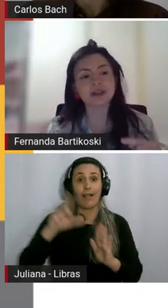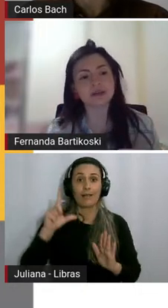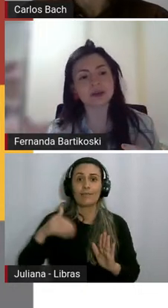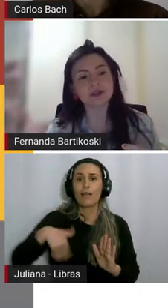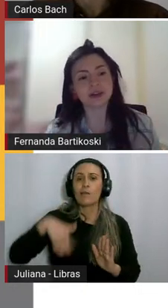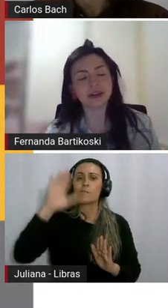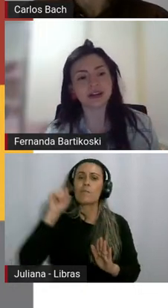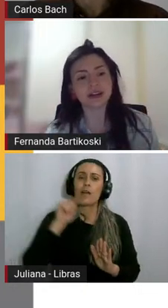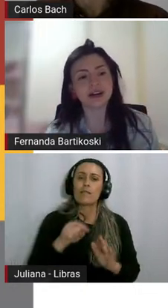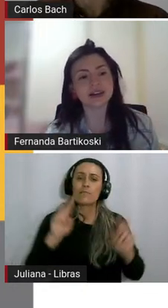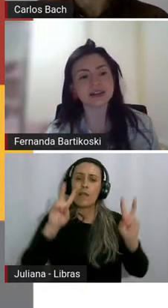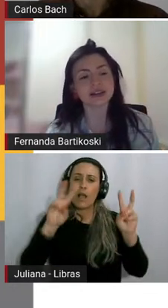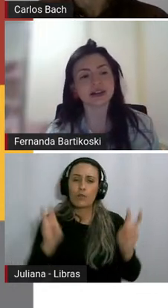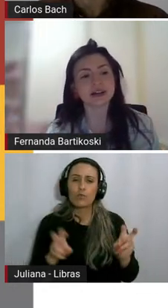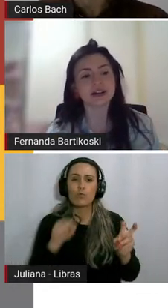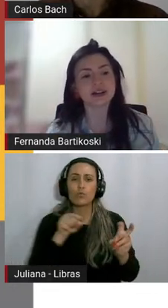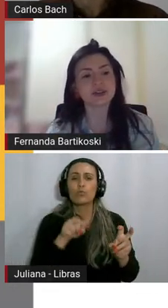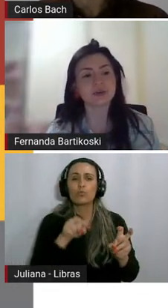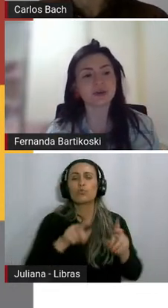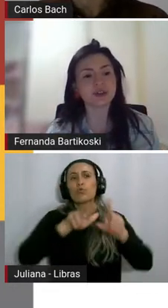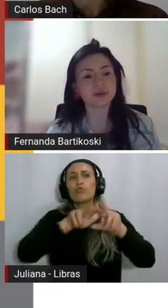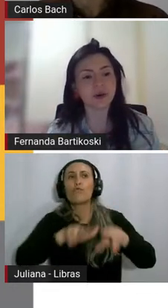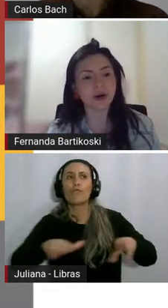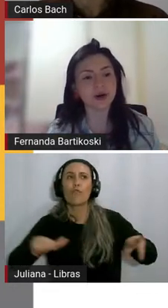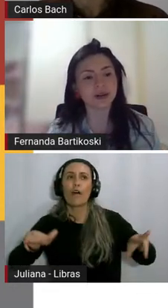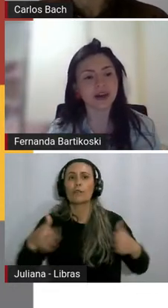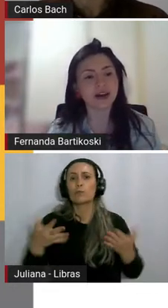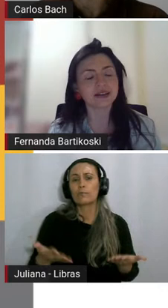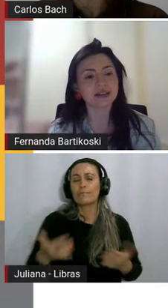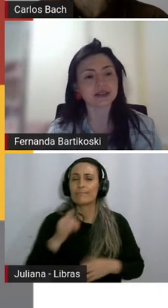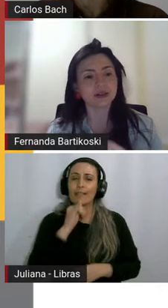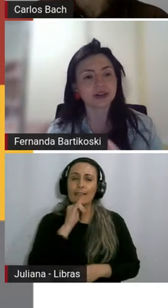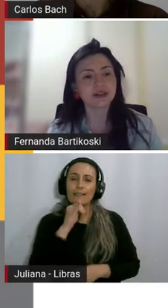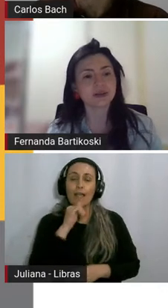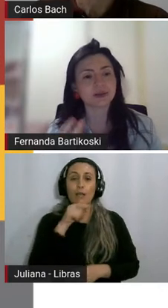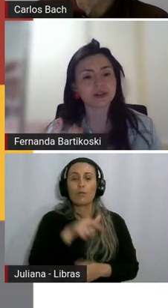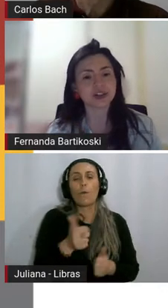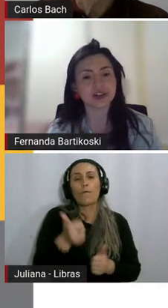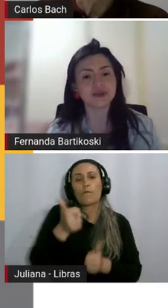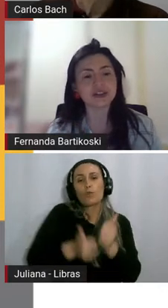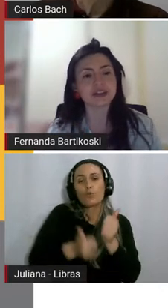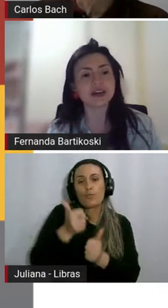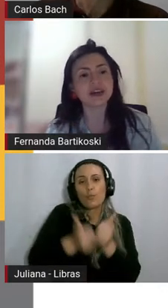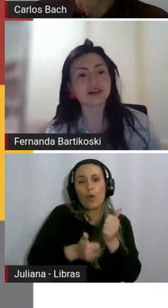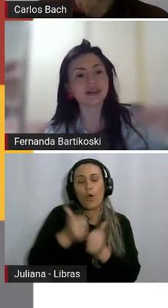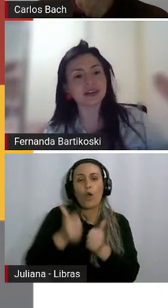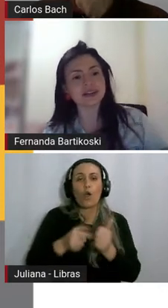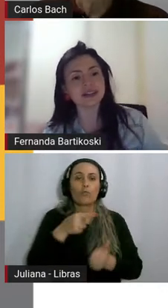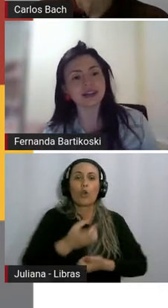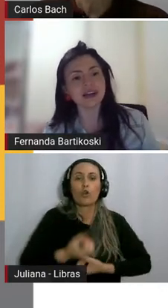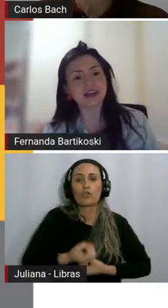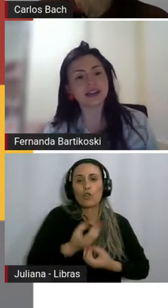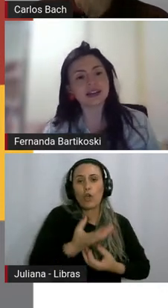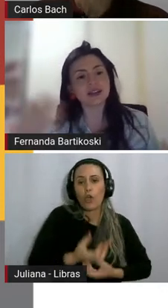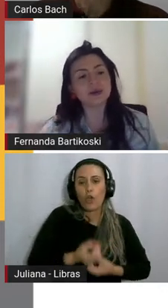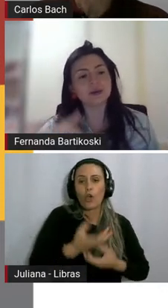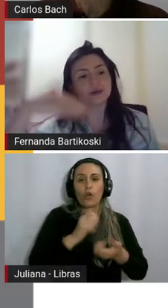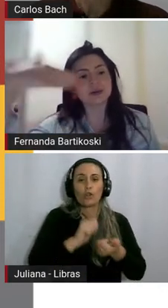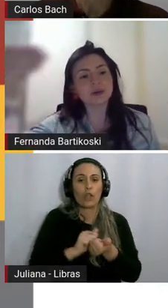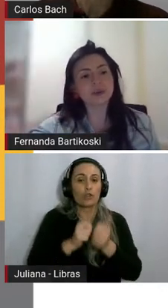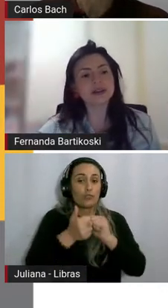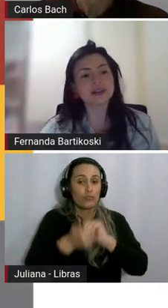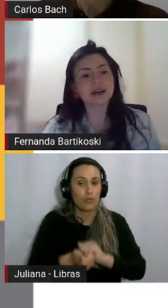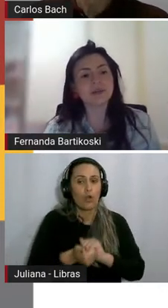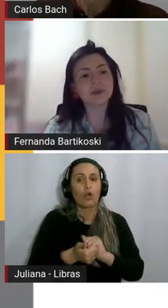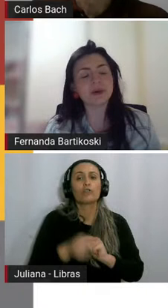como, por exemplo, as crônicas sobre o futebol, né, as crônicas esportivas, enquanto as literárias, elas as